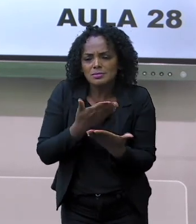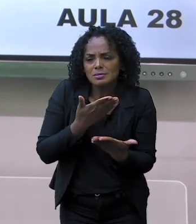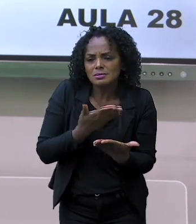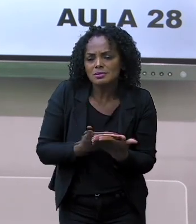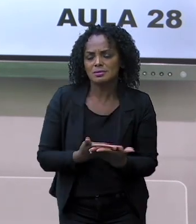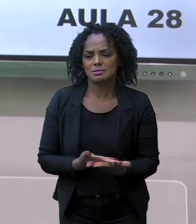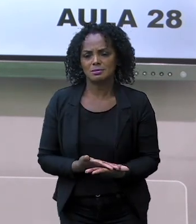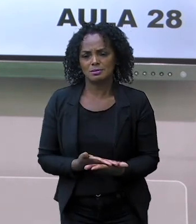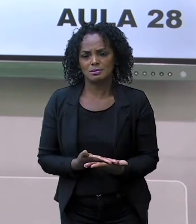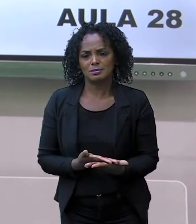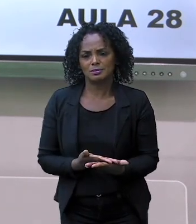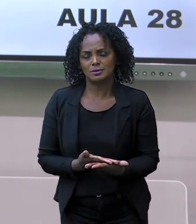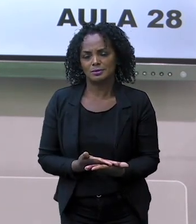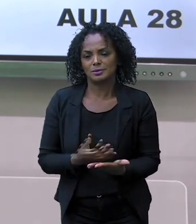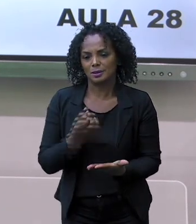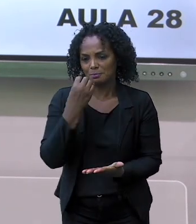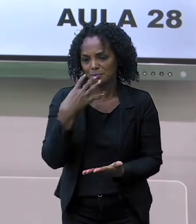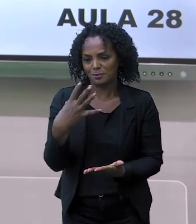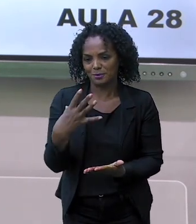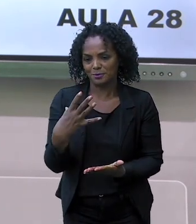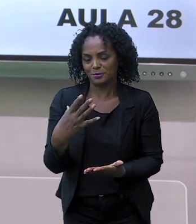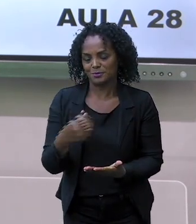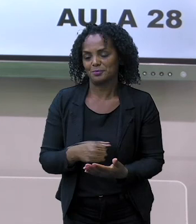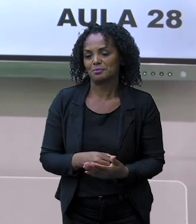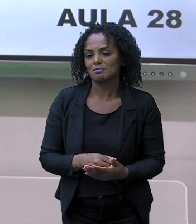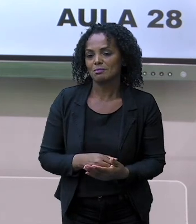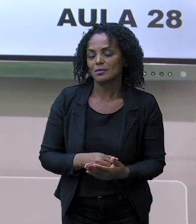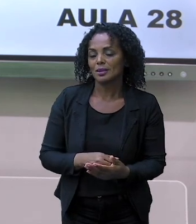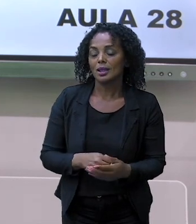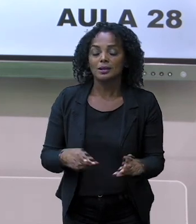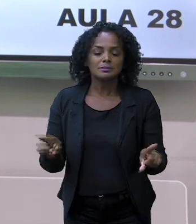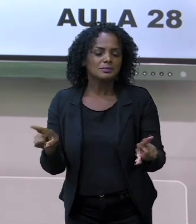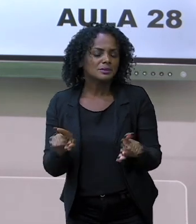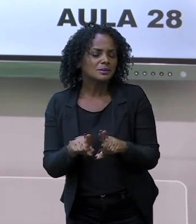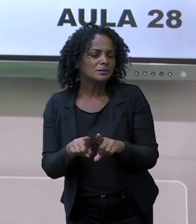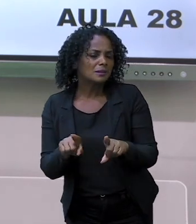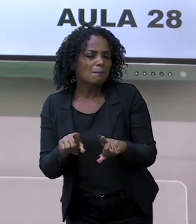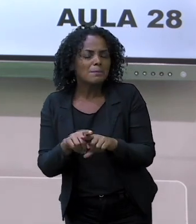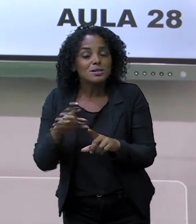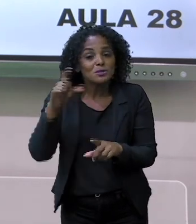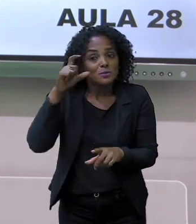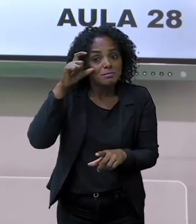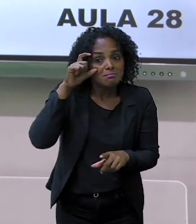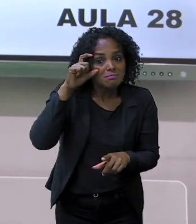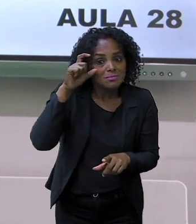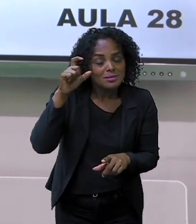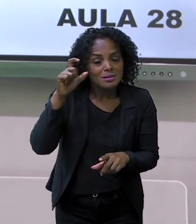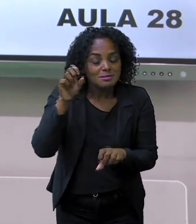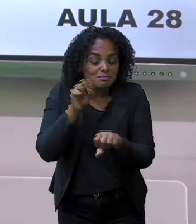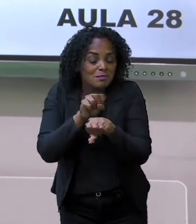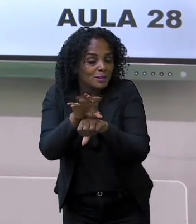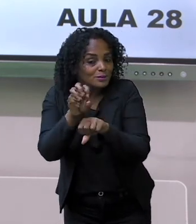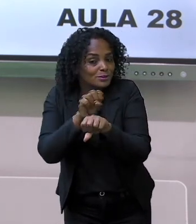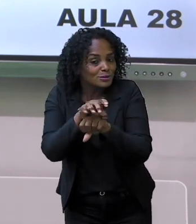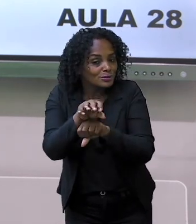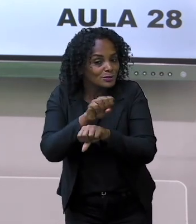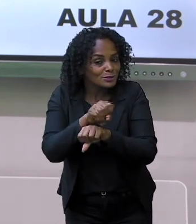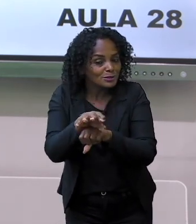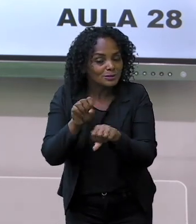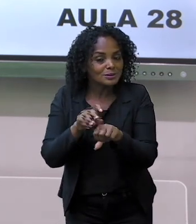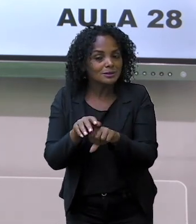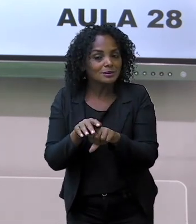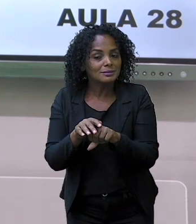aulas. Tá bom? E ainda, ver as curiosidades, as dicas. Tá bom?